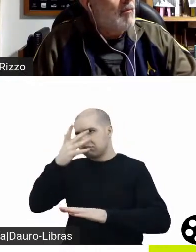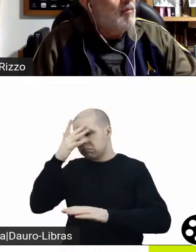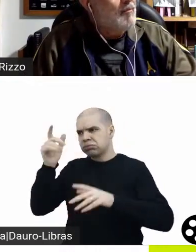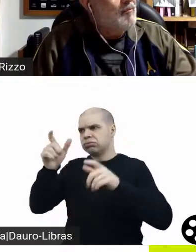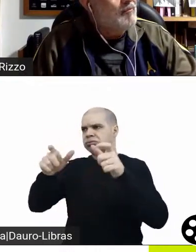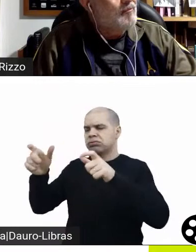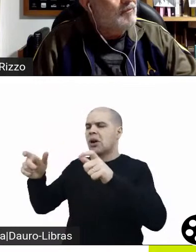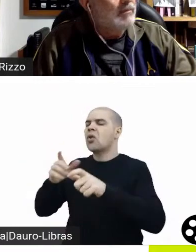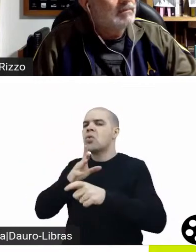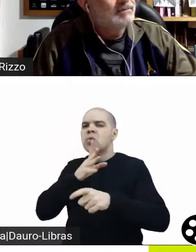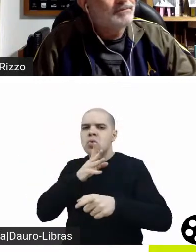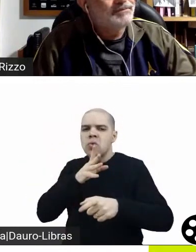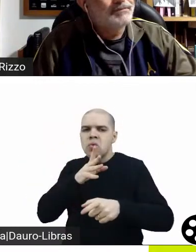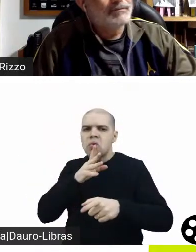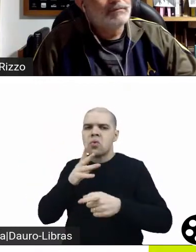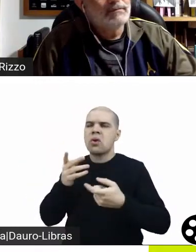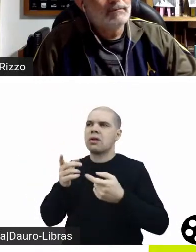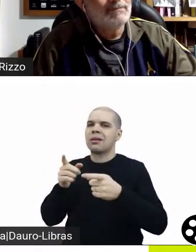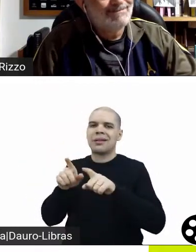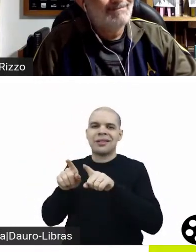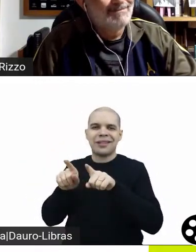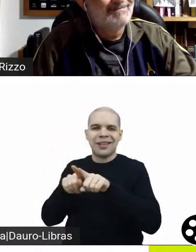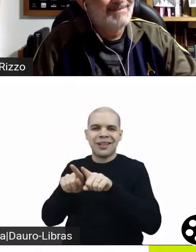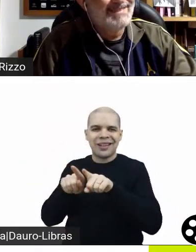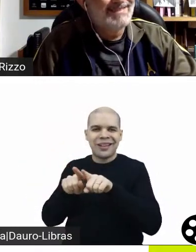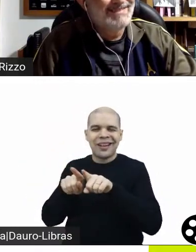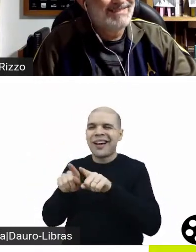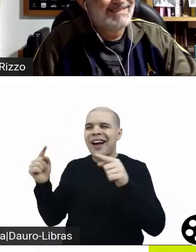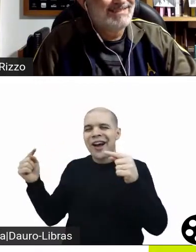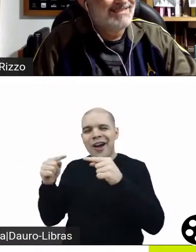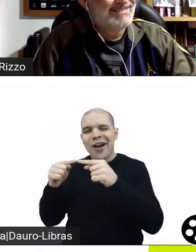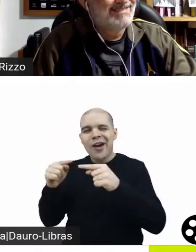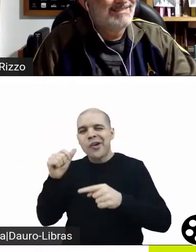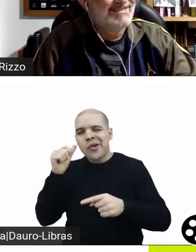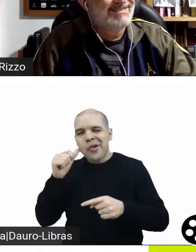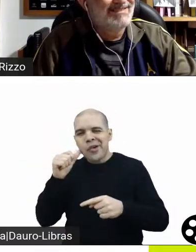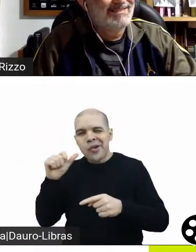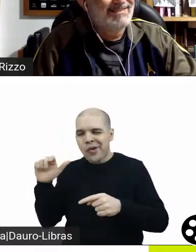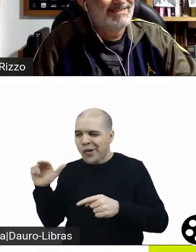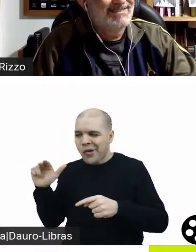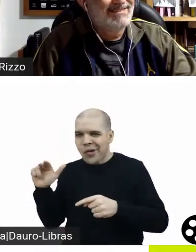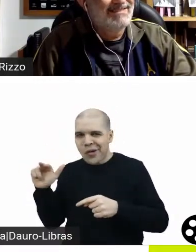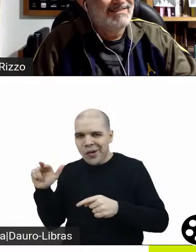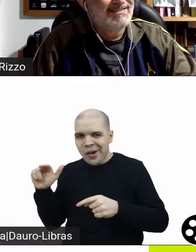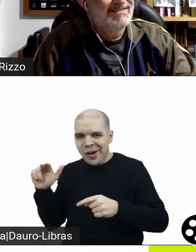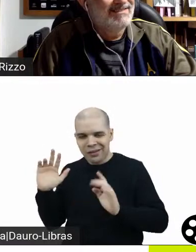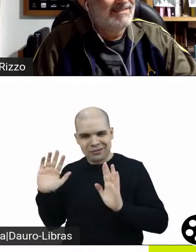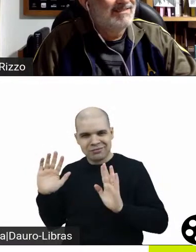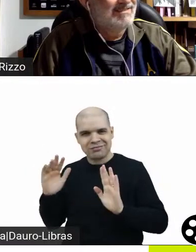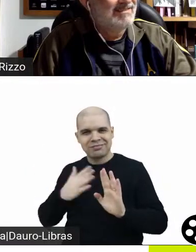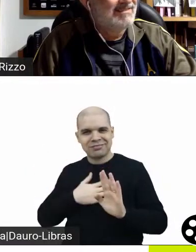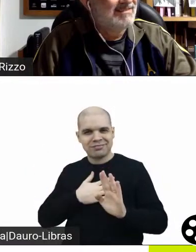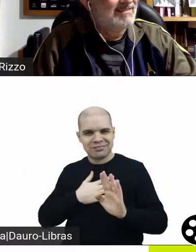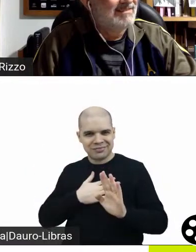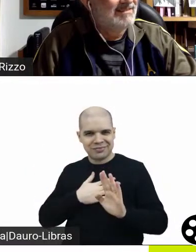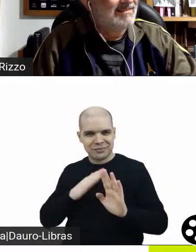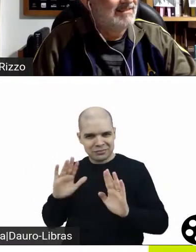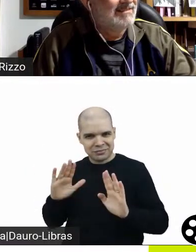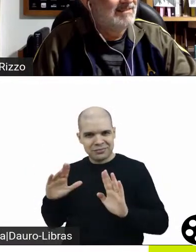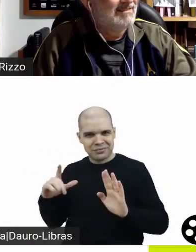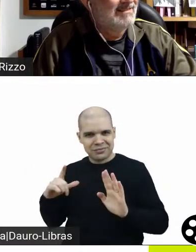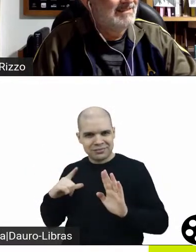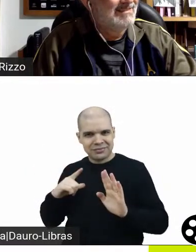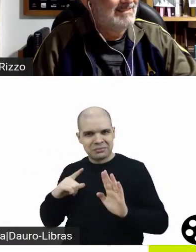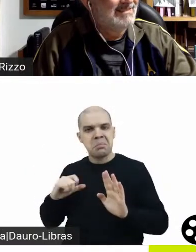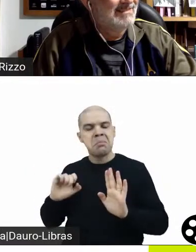baseado na história da irmã dele, essa é uma curiosidade também, a irmã tinha uma péssima relação com o pai, acabou trabalhando com a amante do